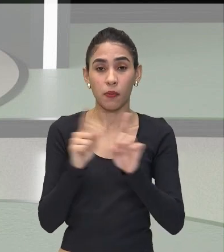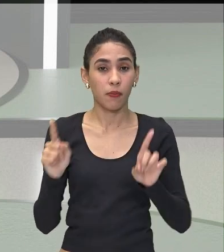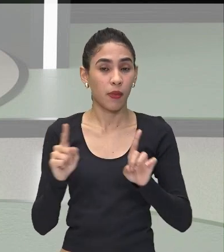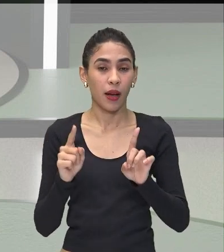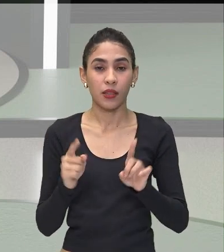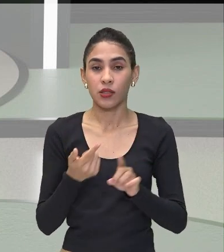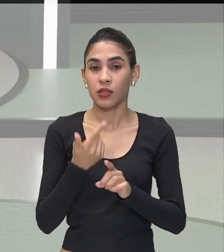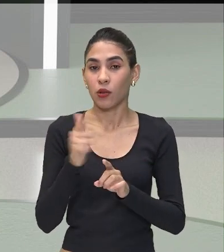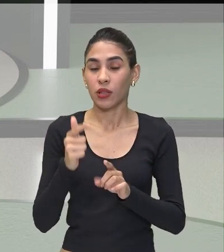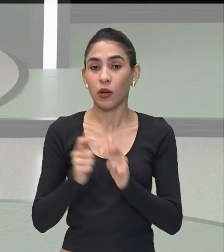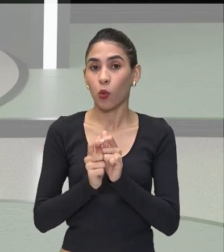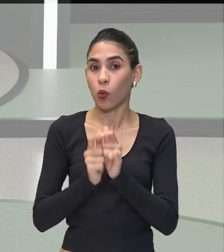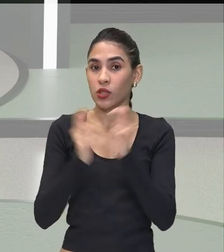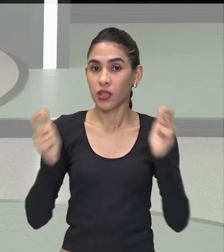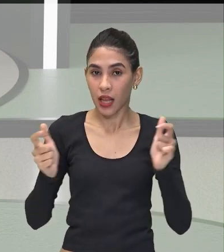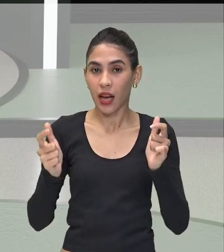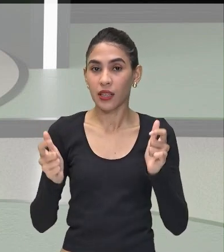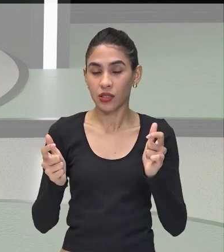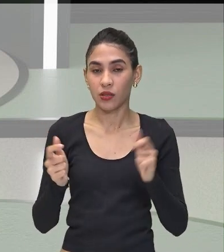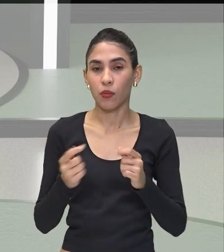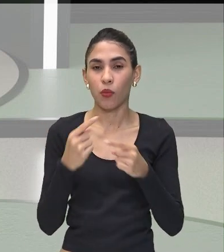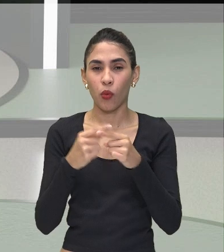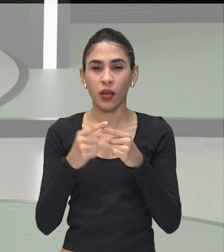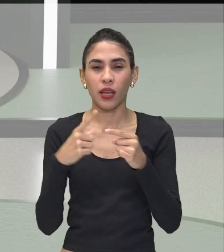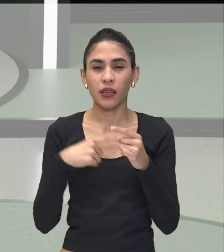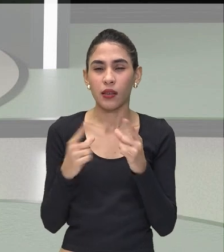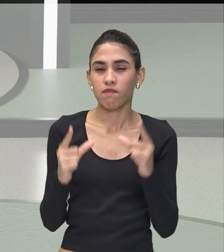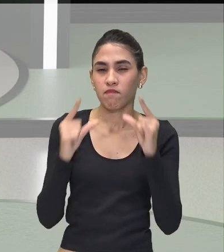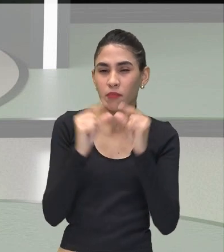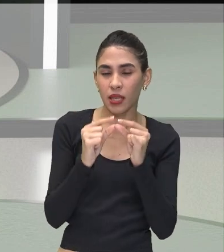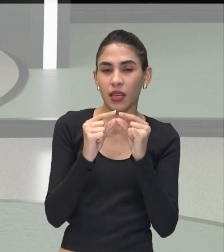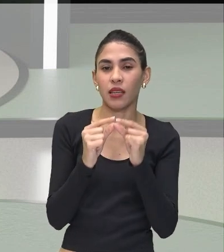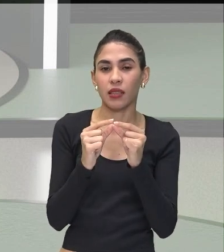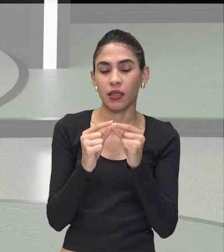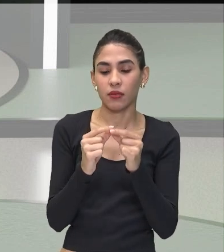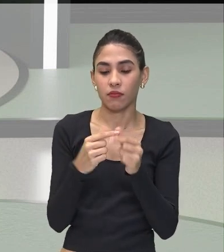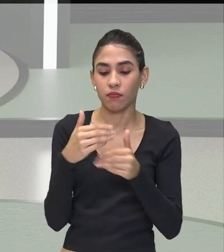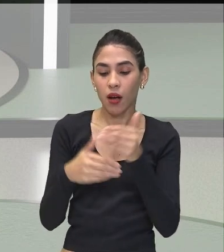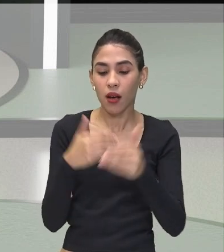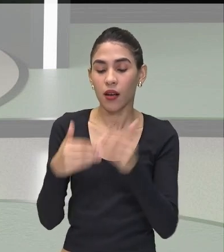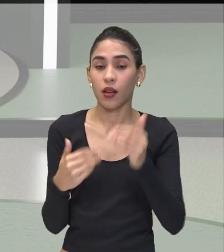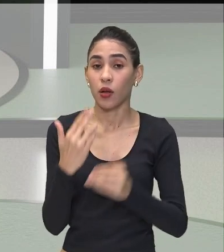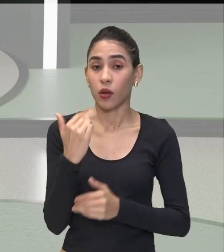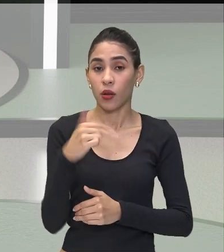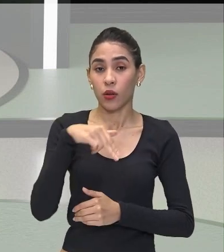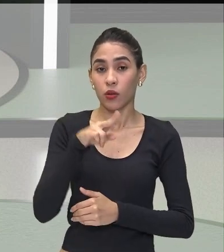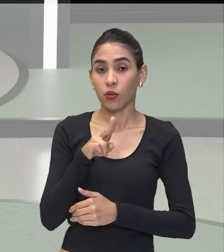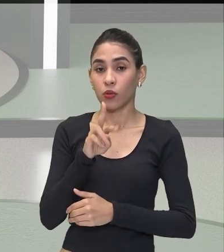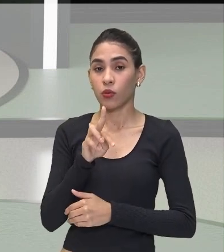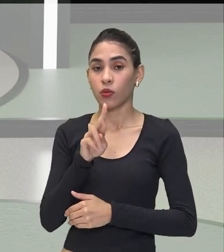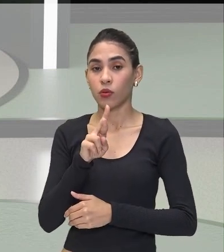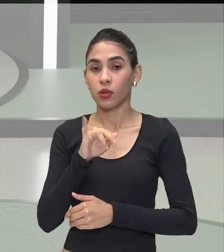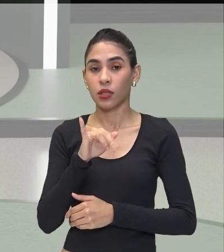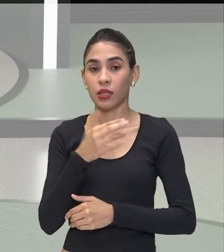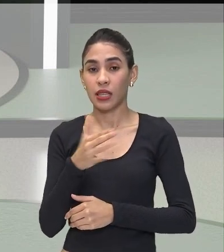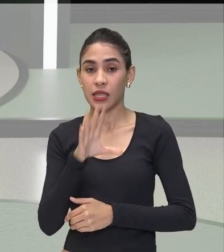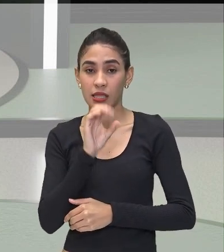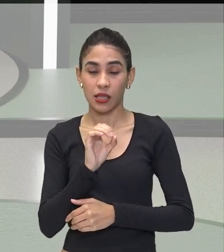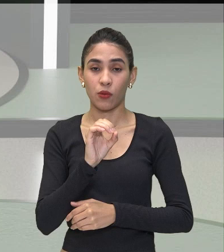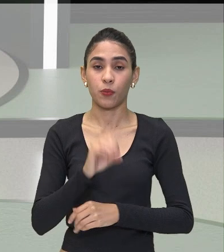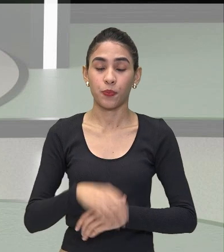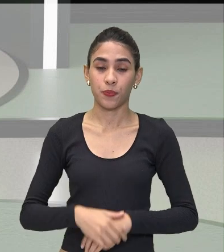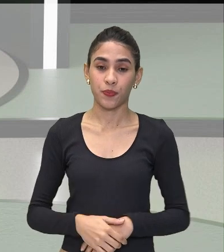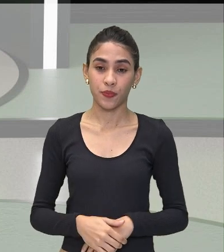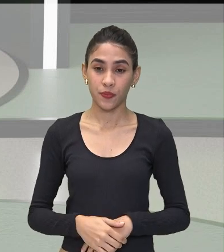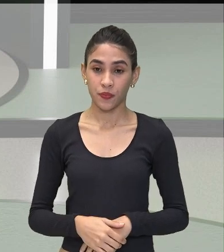em nutrientes Porque existe Apenas uma pequena Camada Com esse processo De nutrição De decomposição De matéria